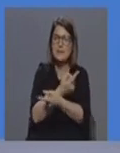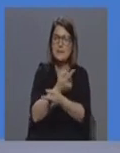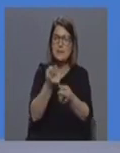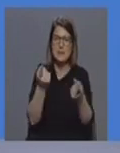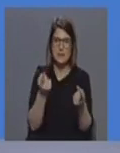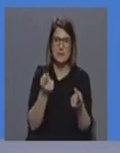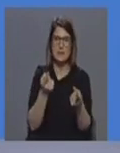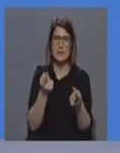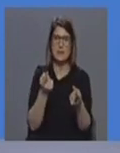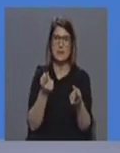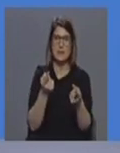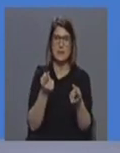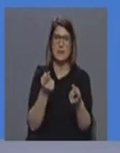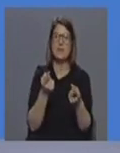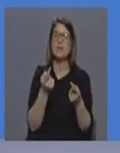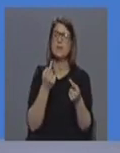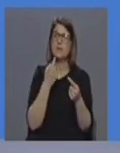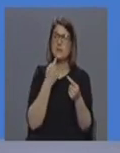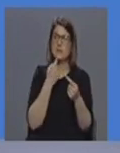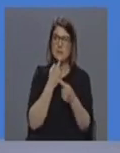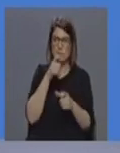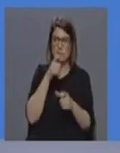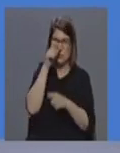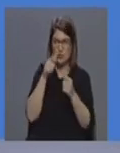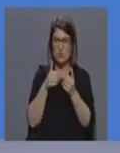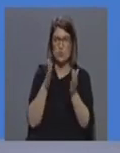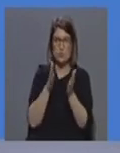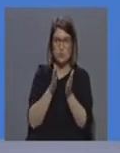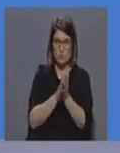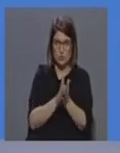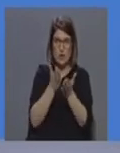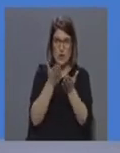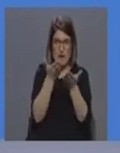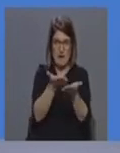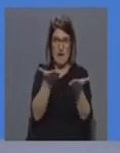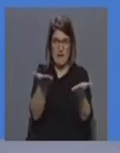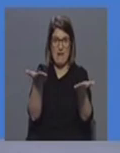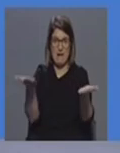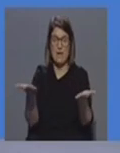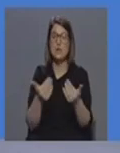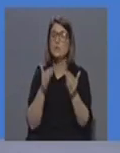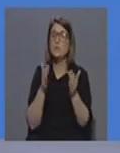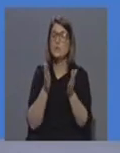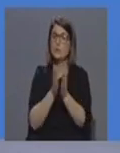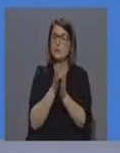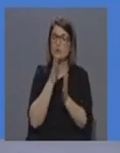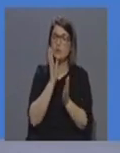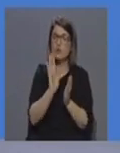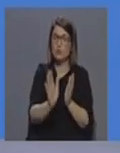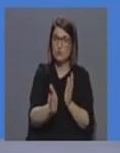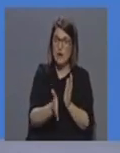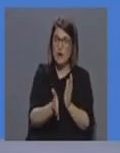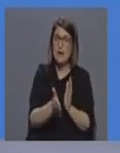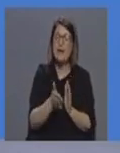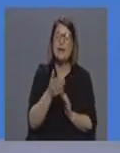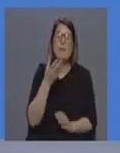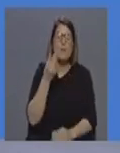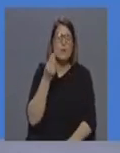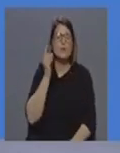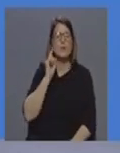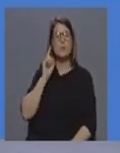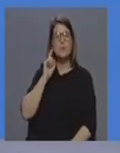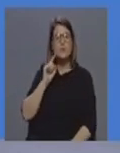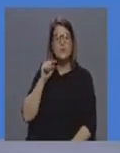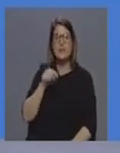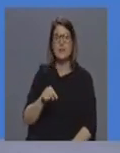foi transmitida por todos os elementos deste painel que é de extrema importância